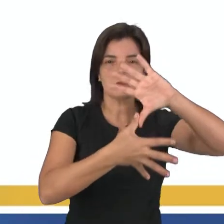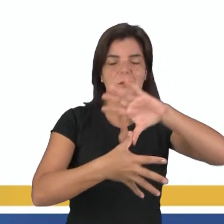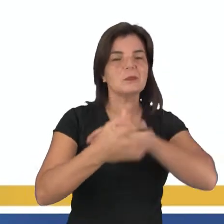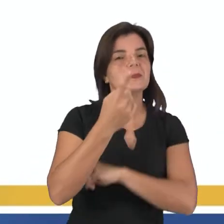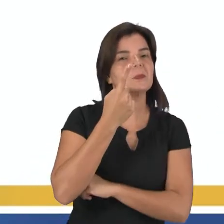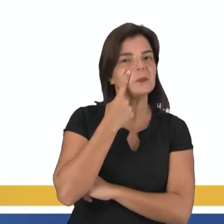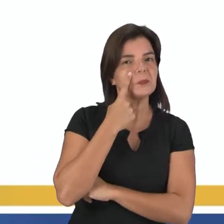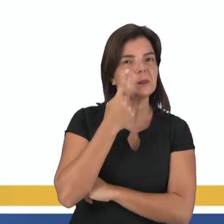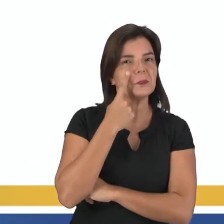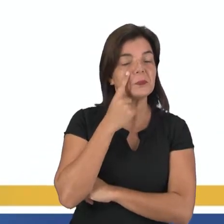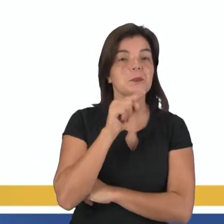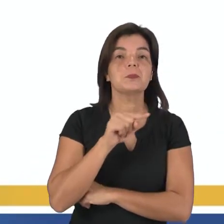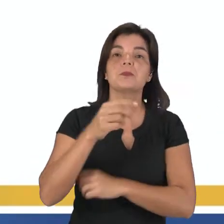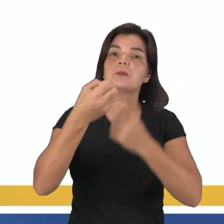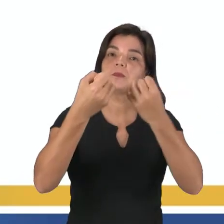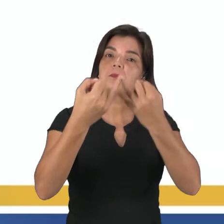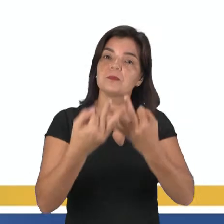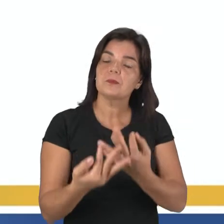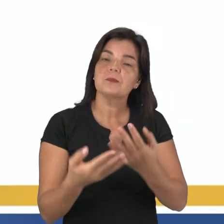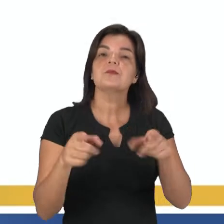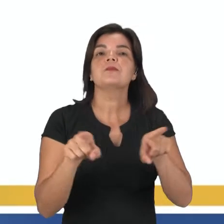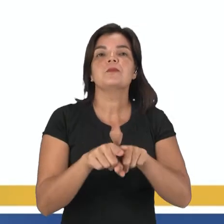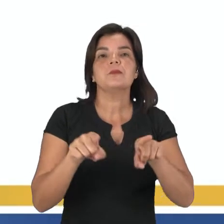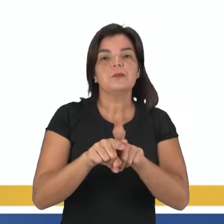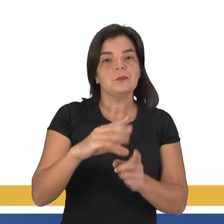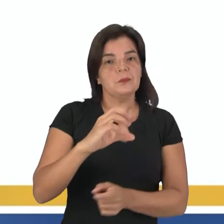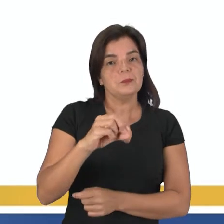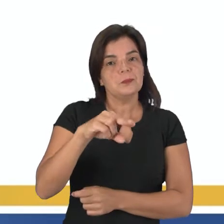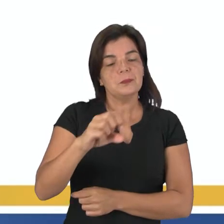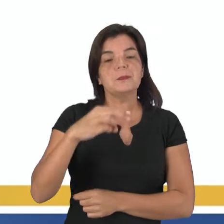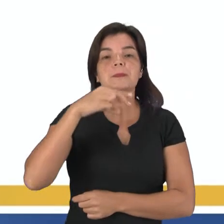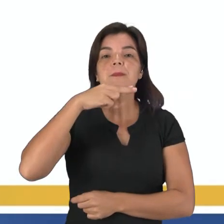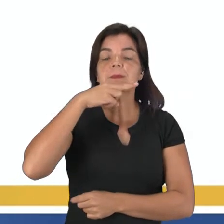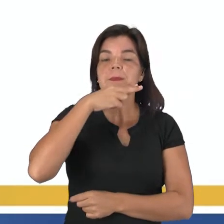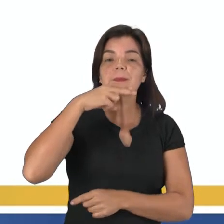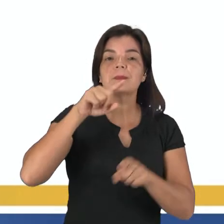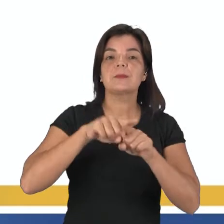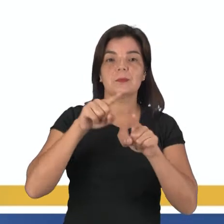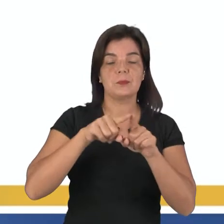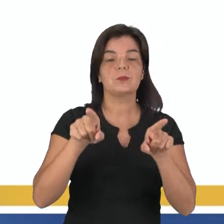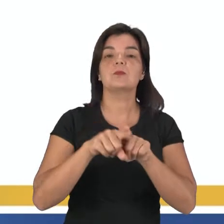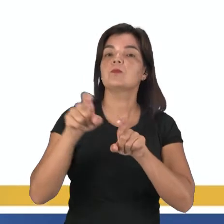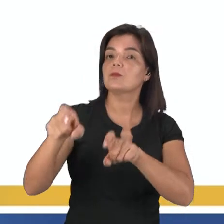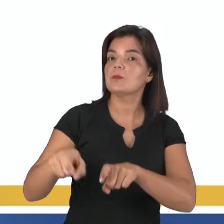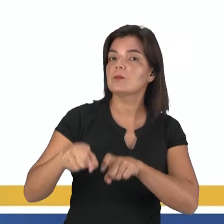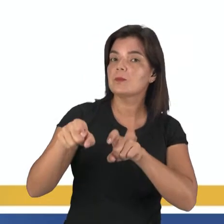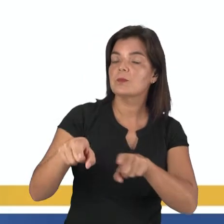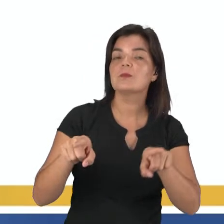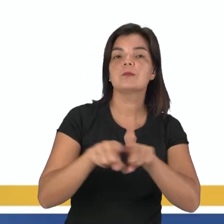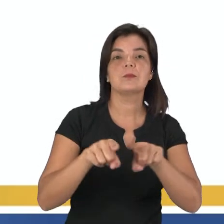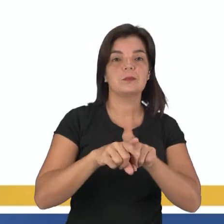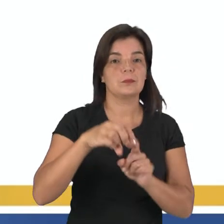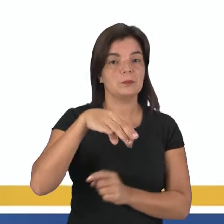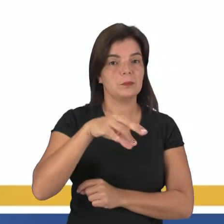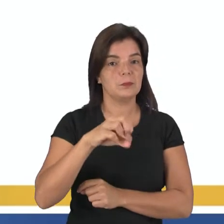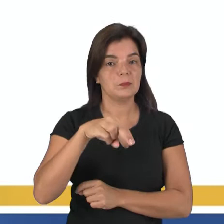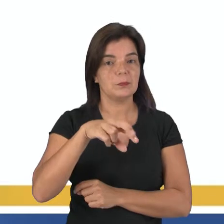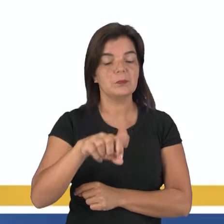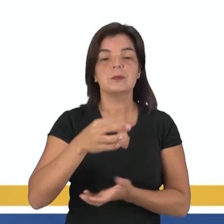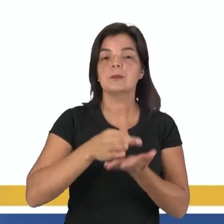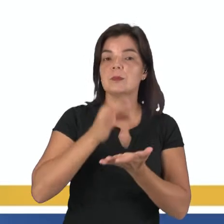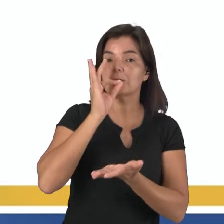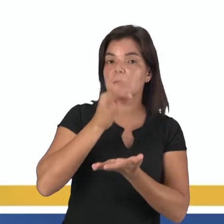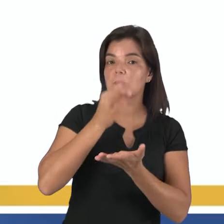interessante aí, porque aí fala sobre o ciclo da cana-de-açúcar, fala sobre a pecuária, sobre a mineração, sobre o